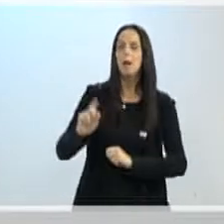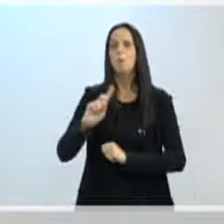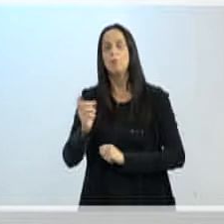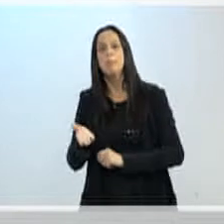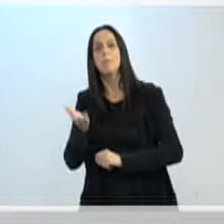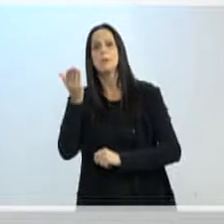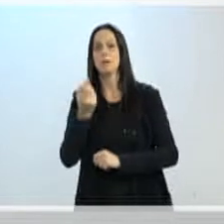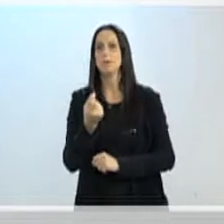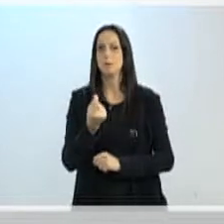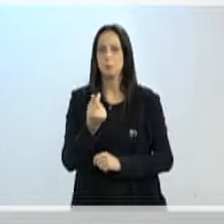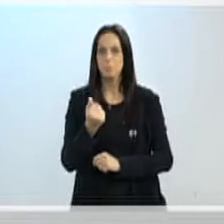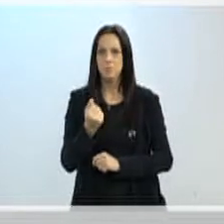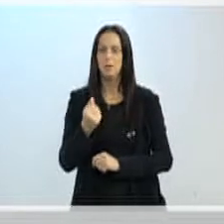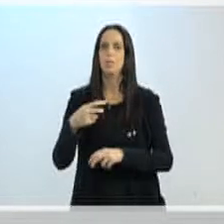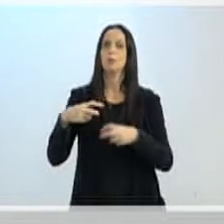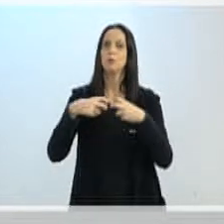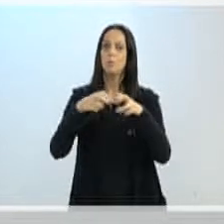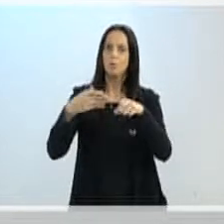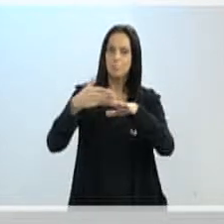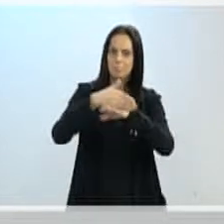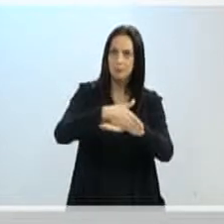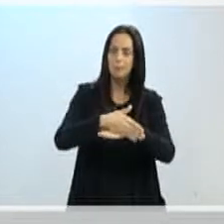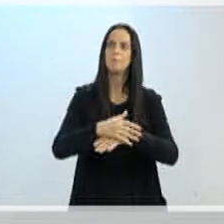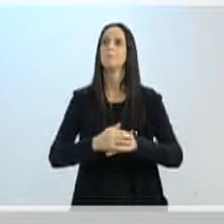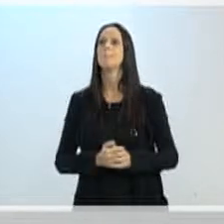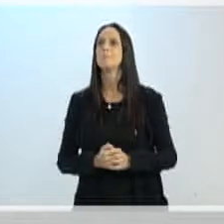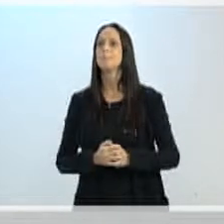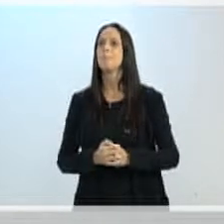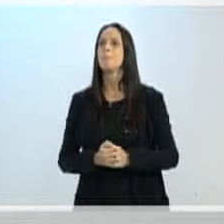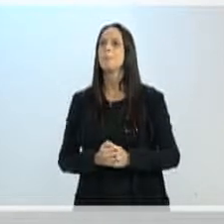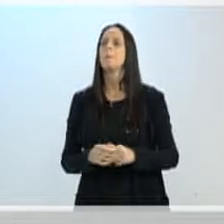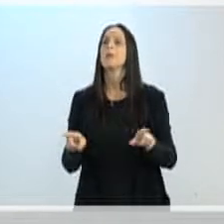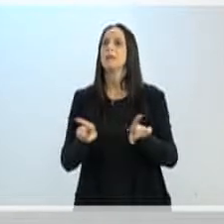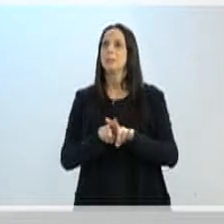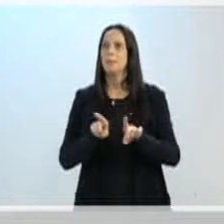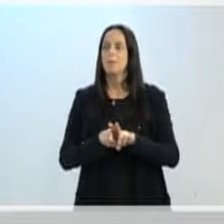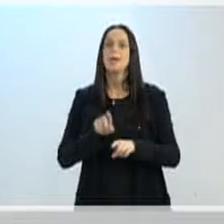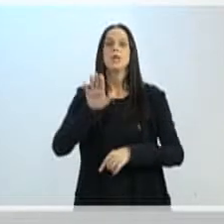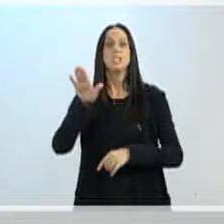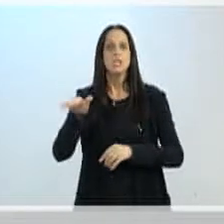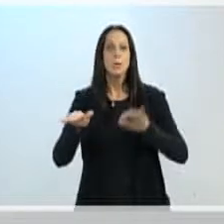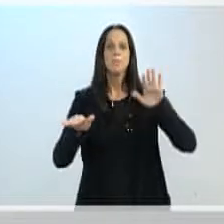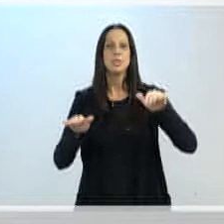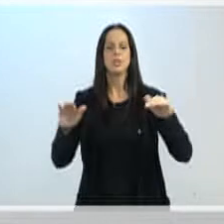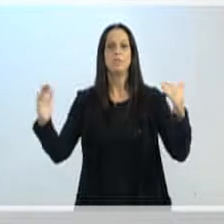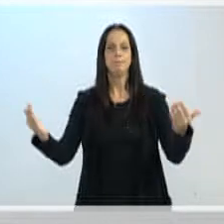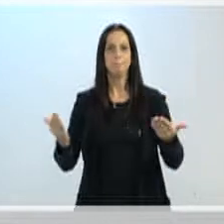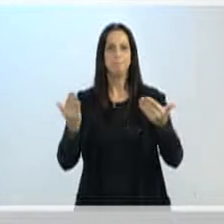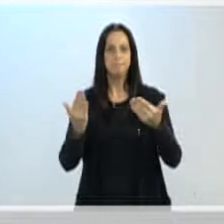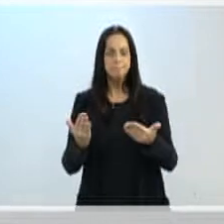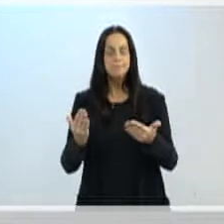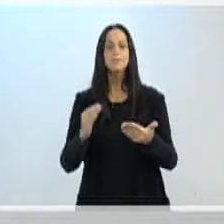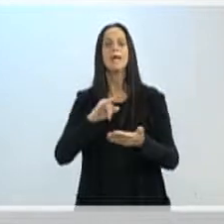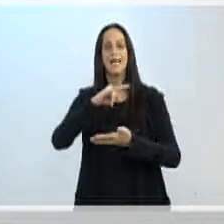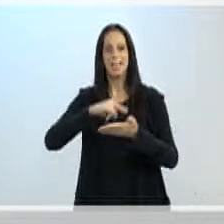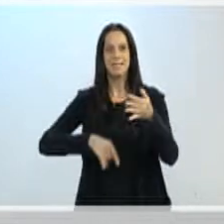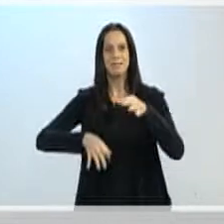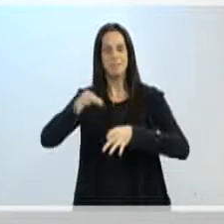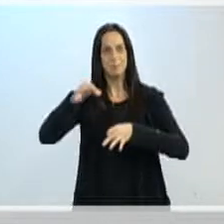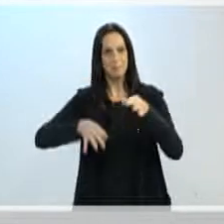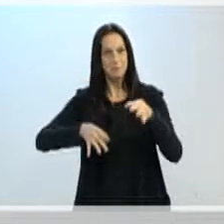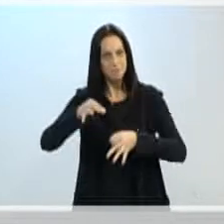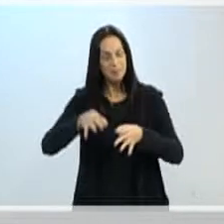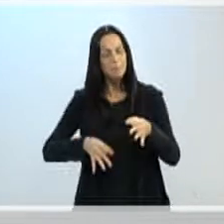A terceira etapa, as partes são intimadas do parecer, que foi esse parecer ali, então, as